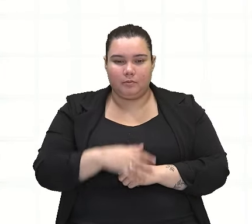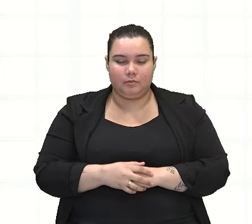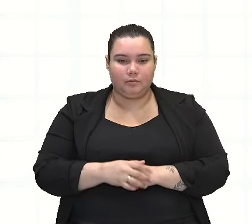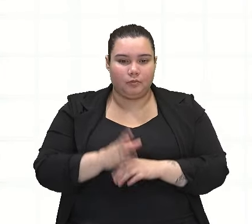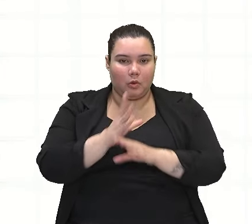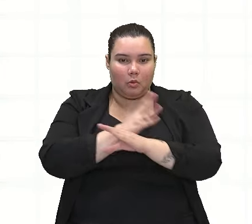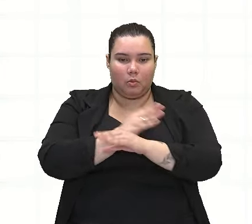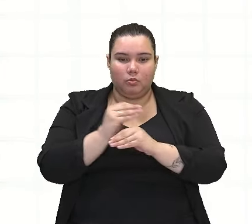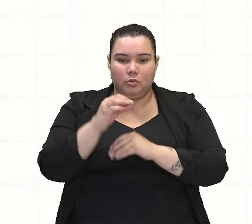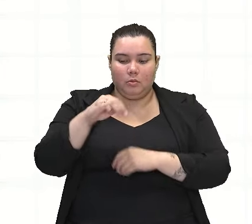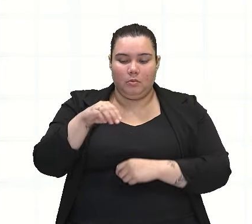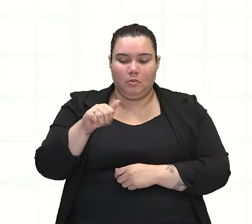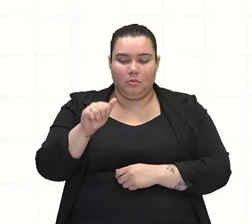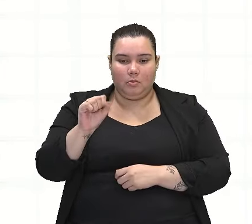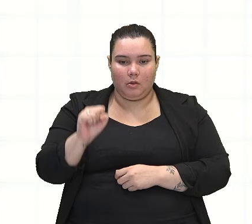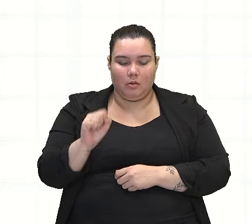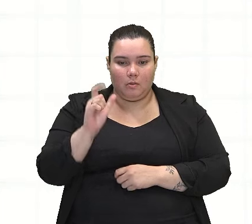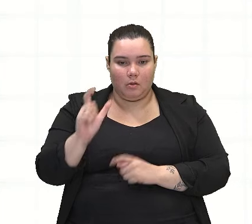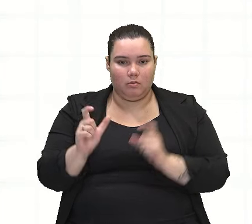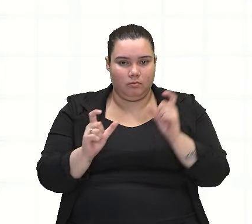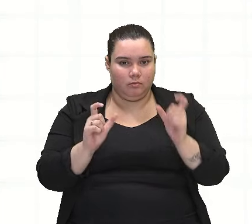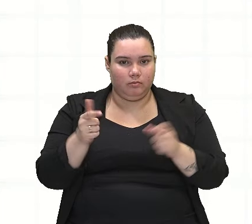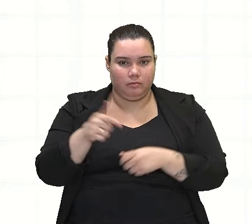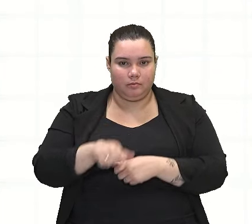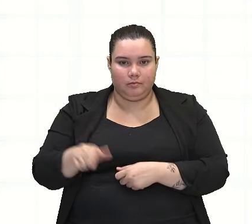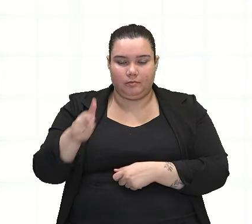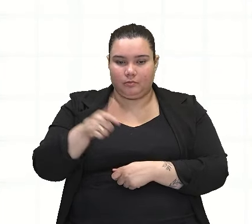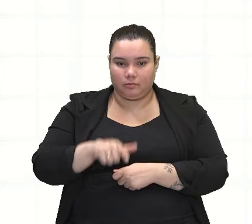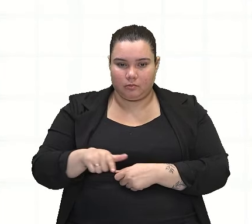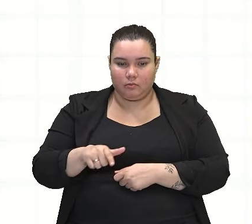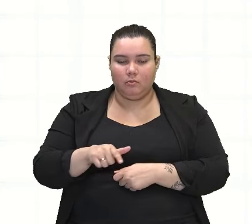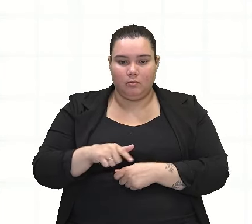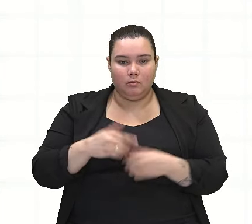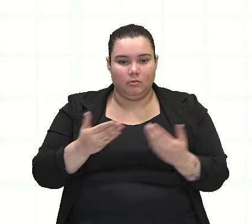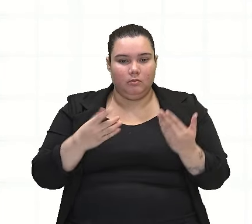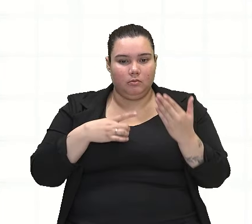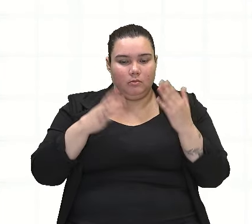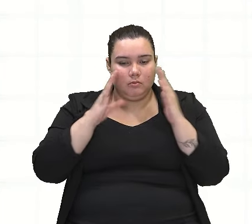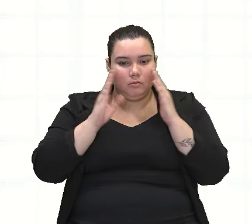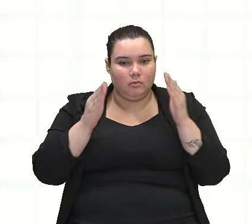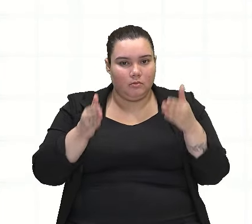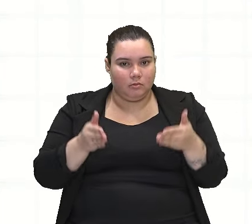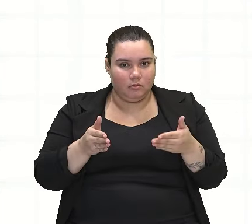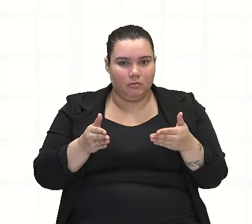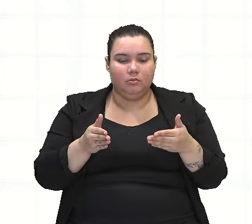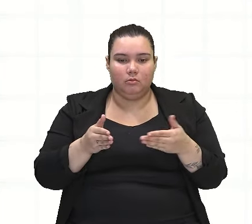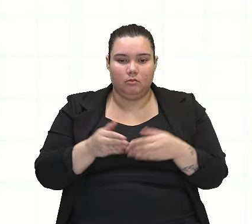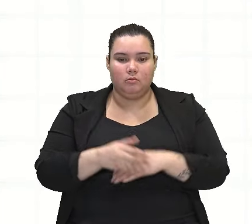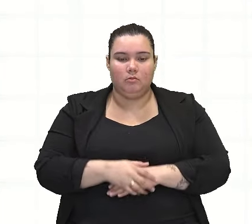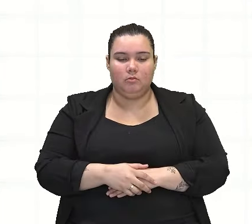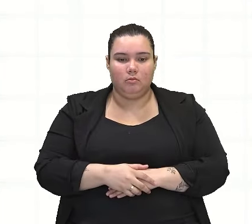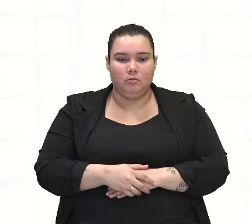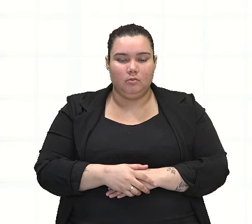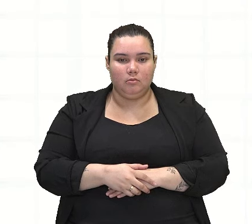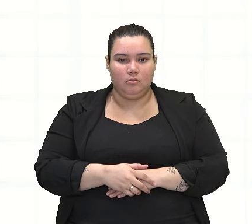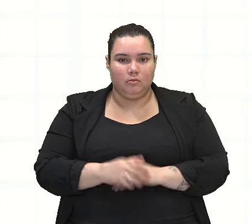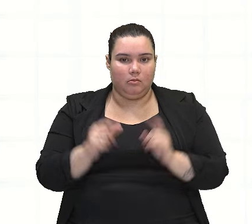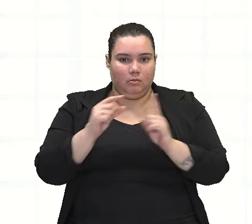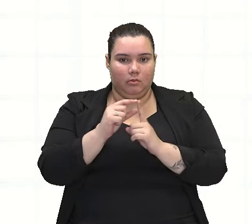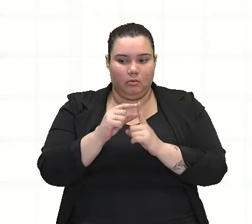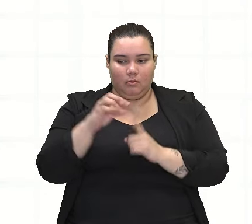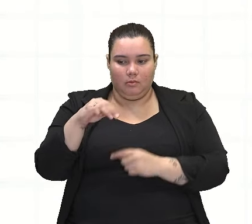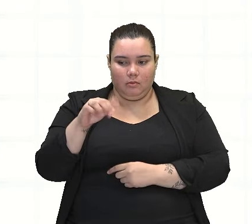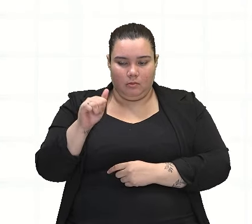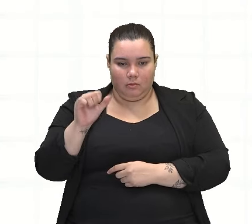sendo repetida aqui também. Mais uma vez, a gente tem essa ênfase, né? Percebam que o mas traz essa